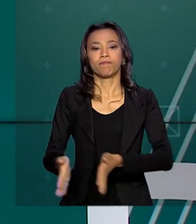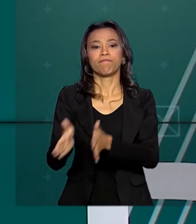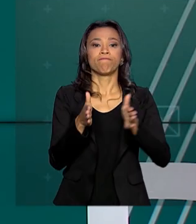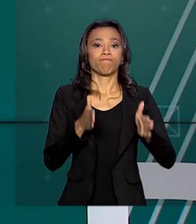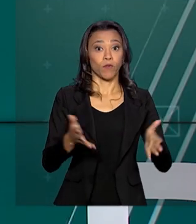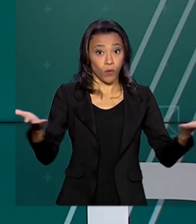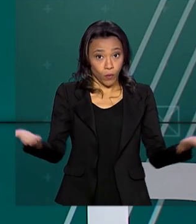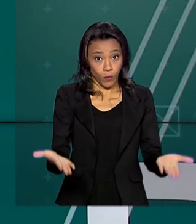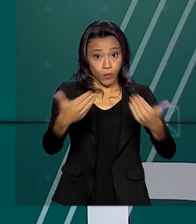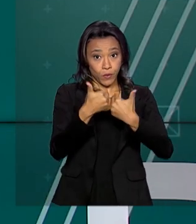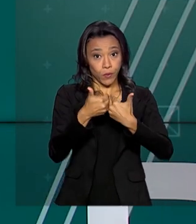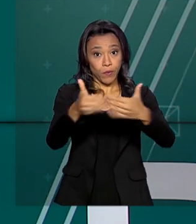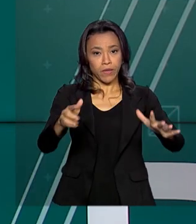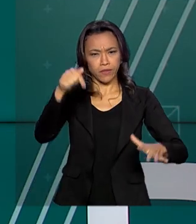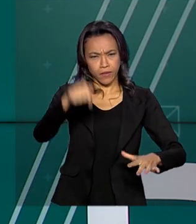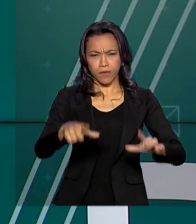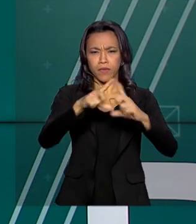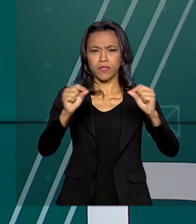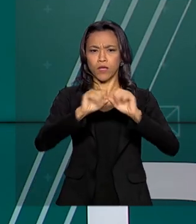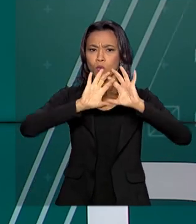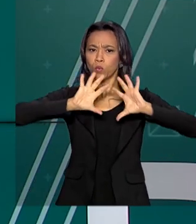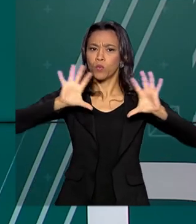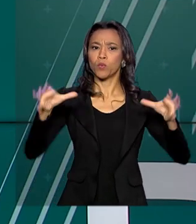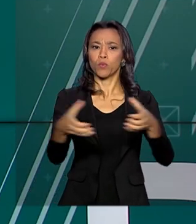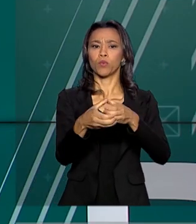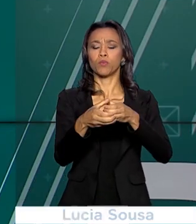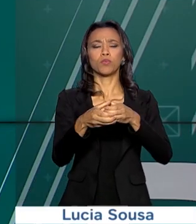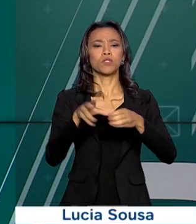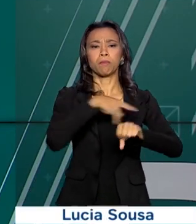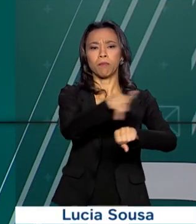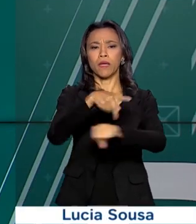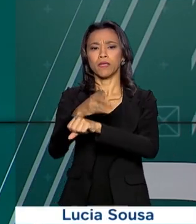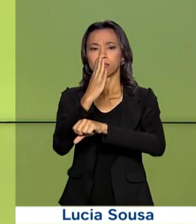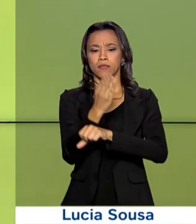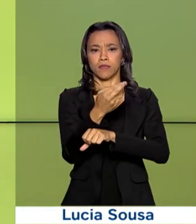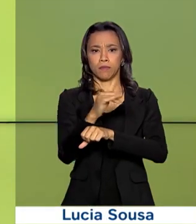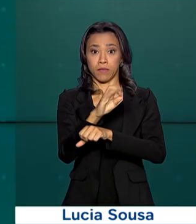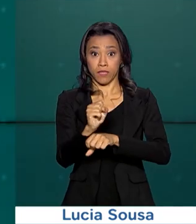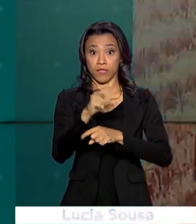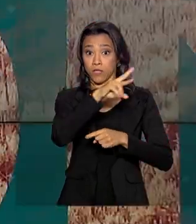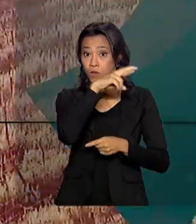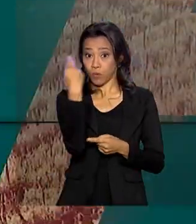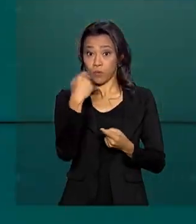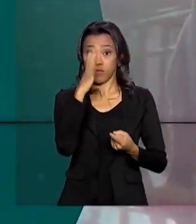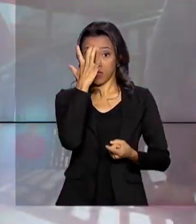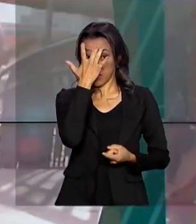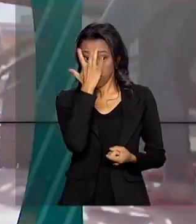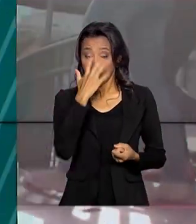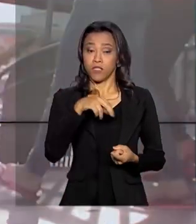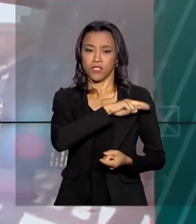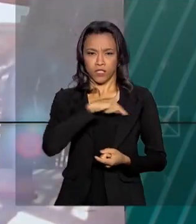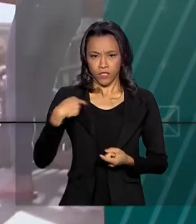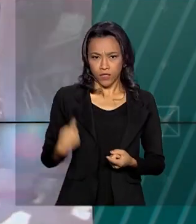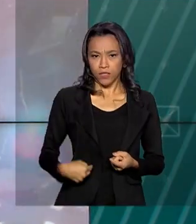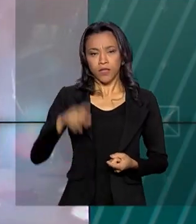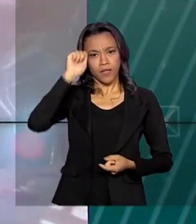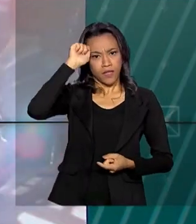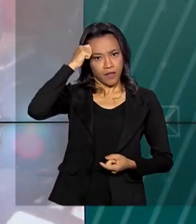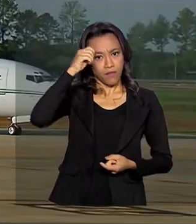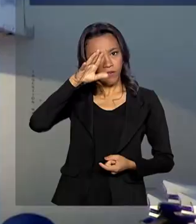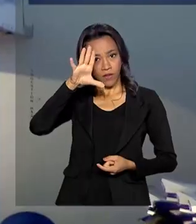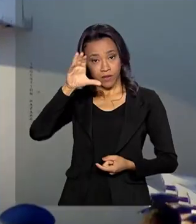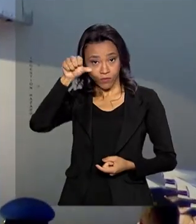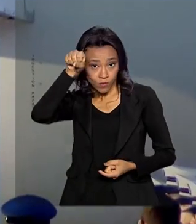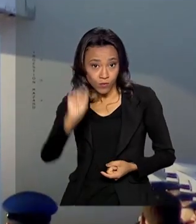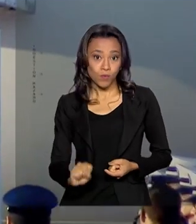Começa hoje aqui em Brasília a cúpula do BRICS, grupo que reúne Brasil, Rússia, Índia, China e África do Sul. É a